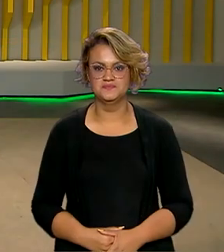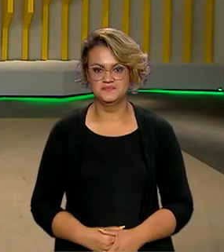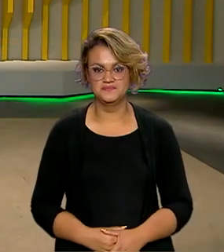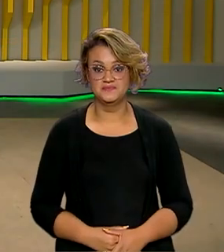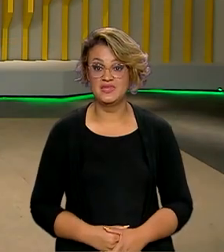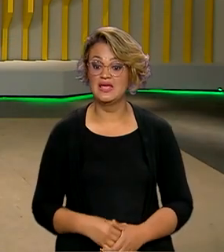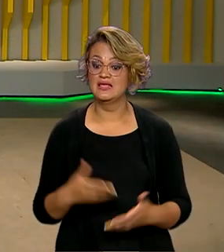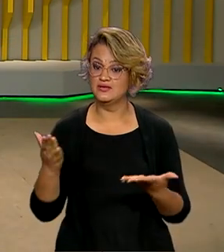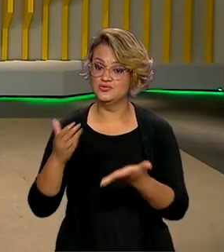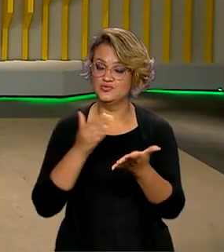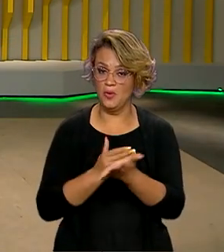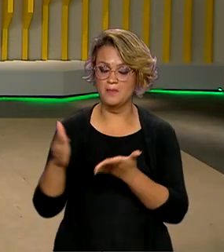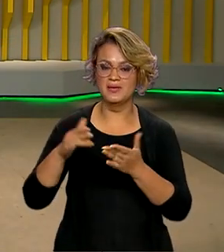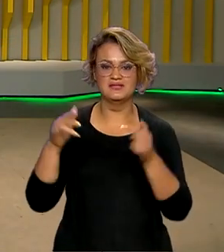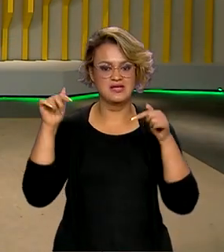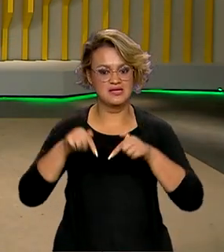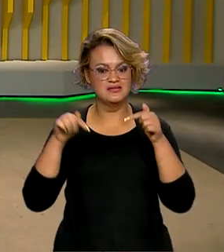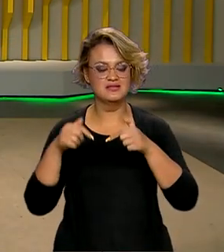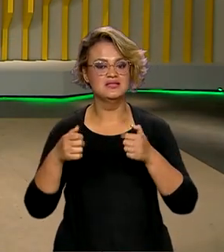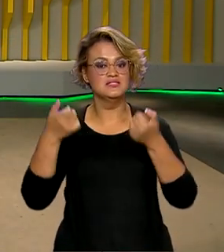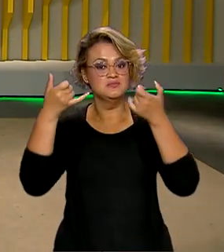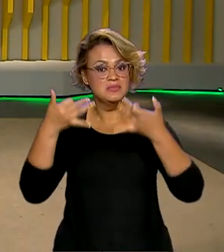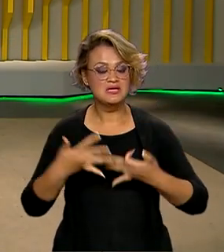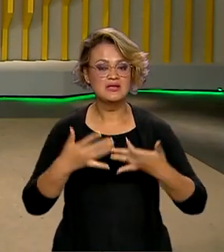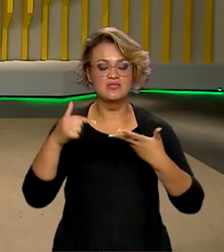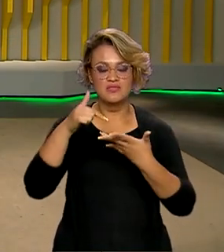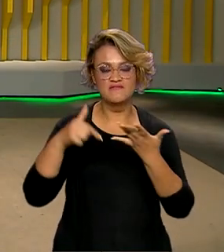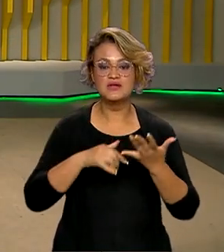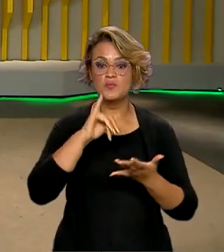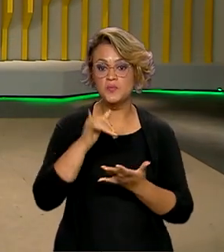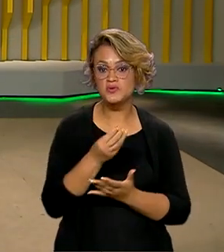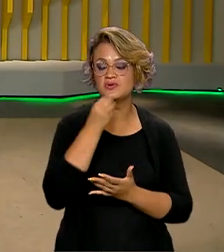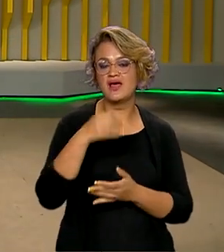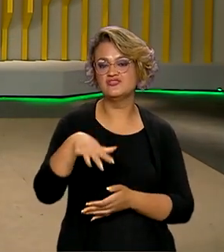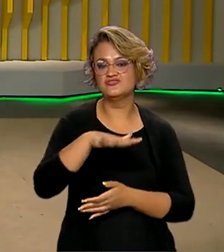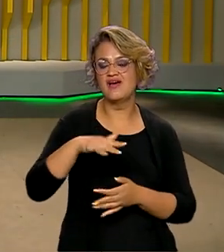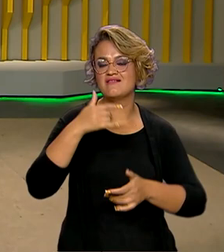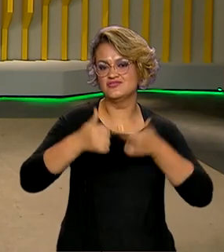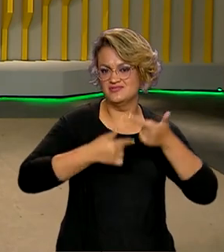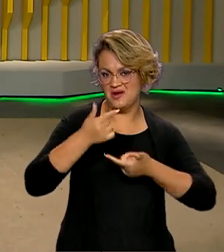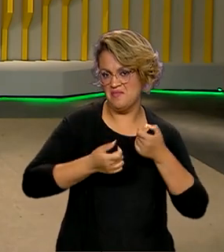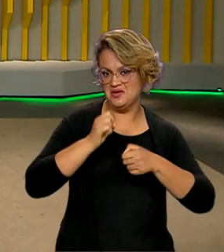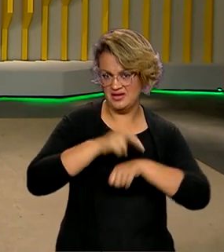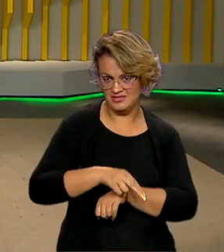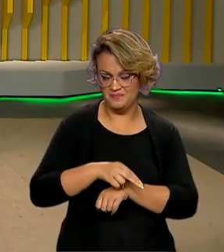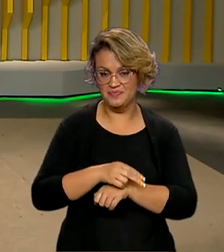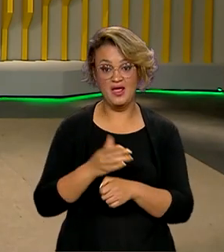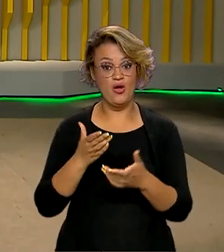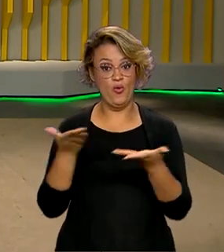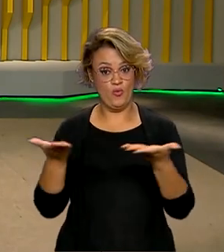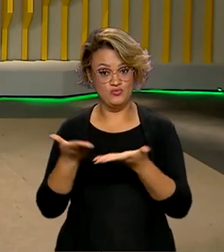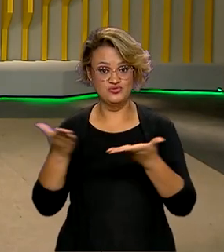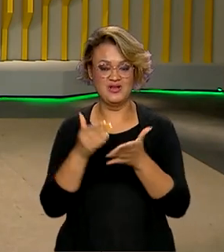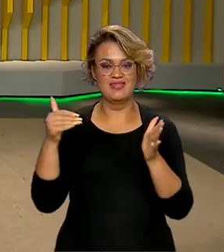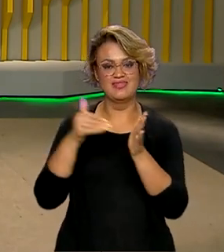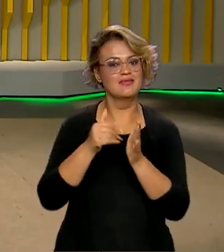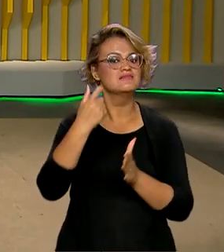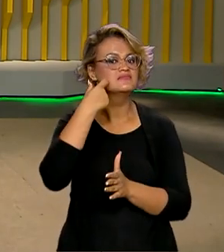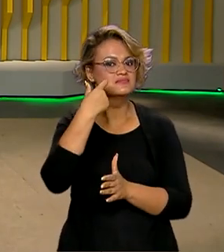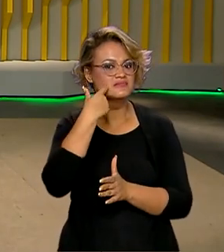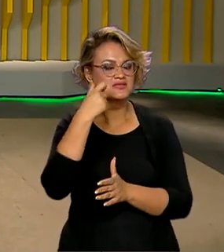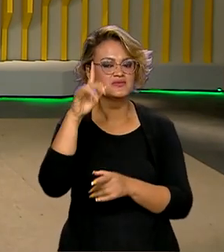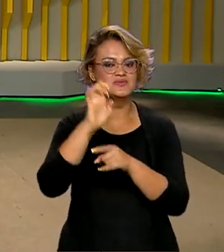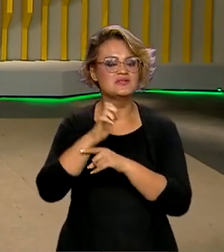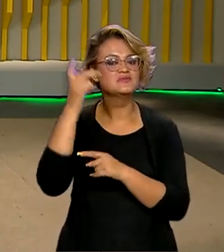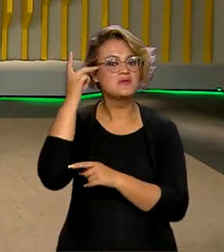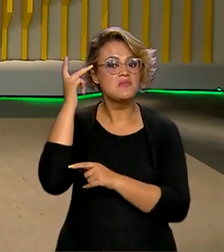E a gente abre esta edição falando de novas oportunidades no mercado de trabalho. É que começou hoje, vai até sexta-feira em